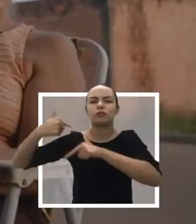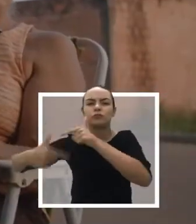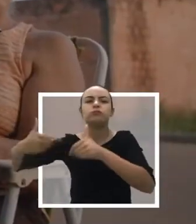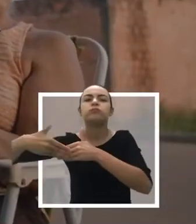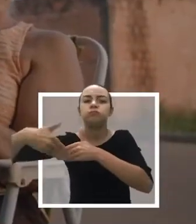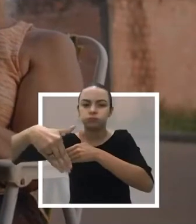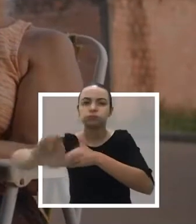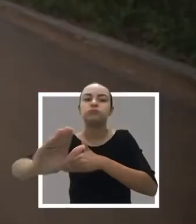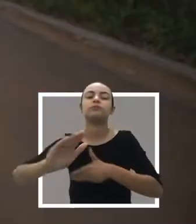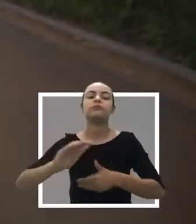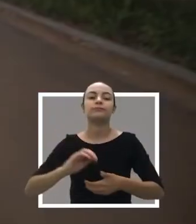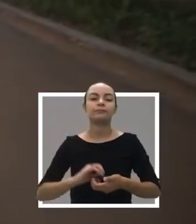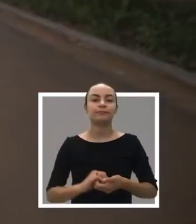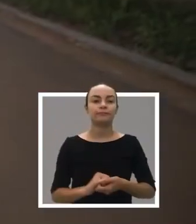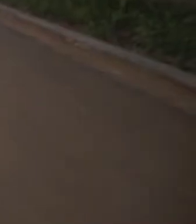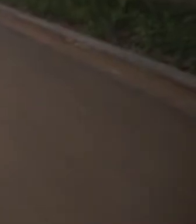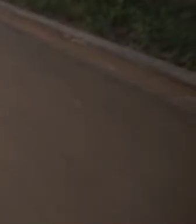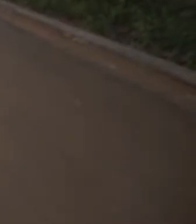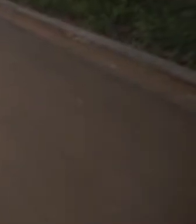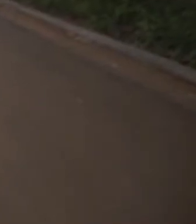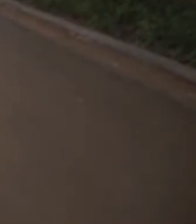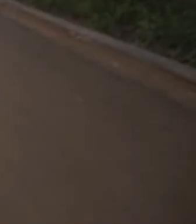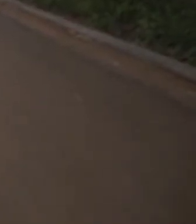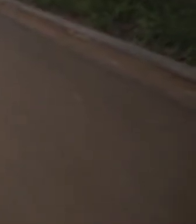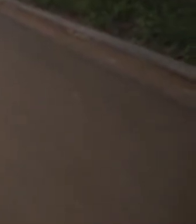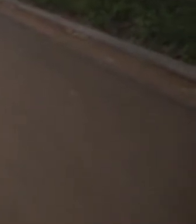projetos e vá seguindo em frente.